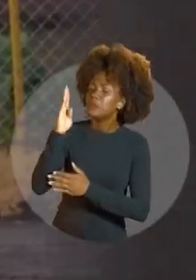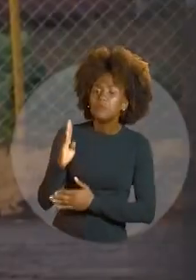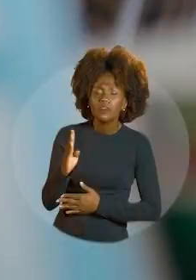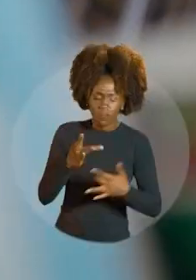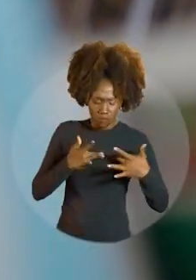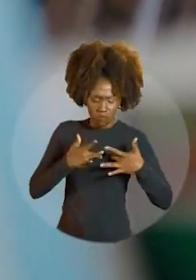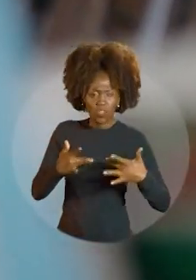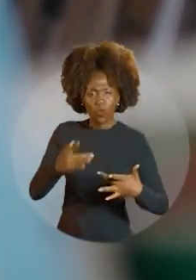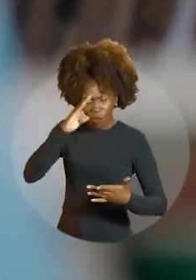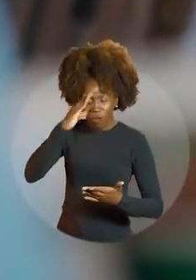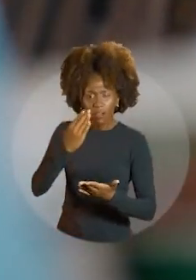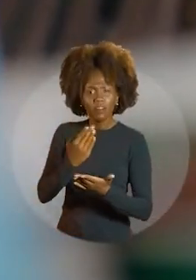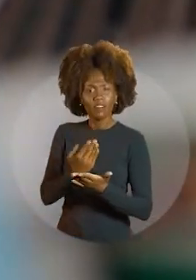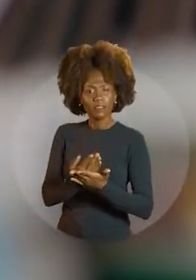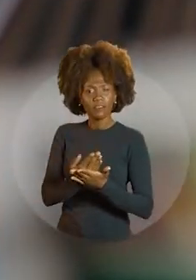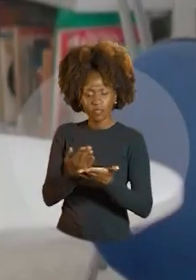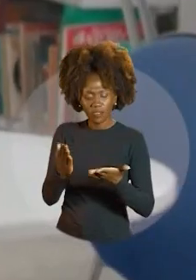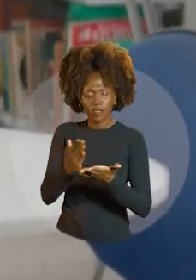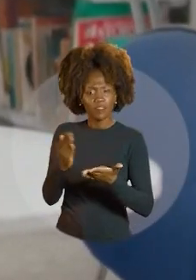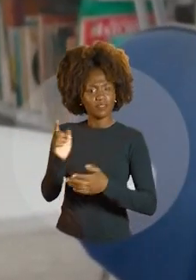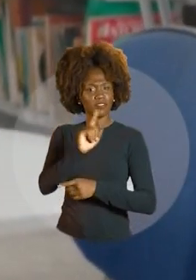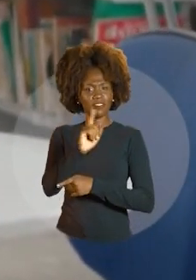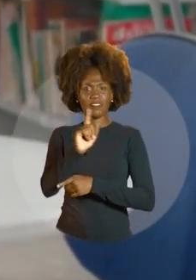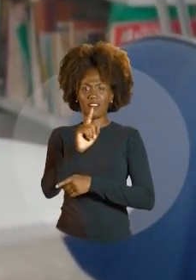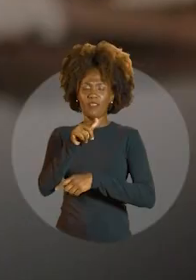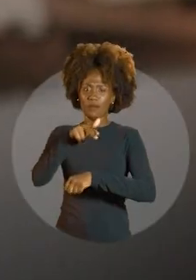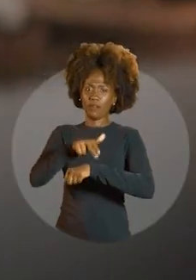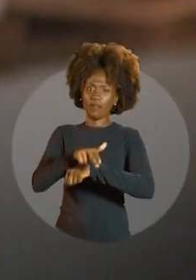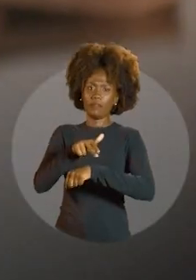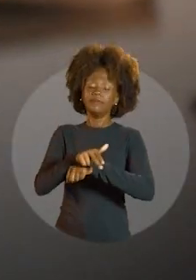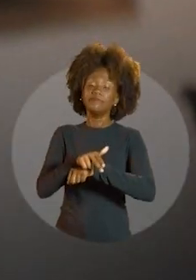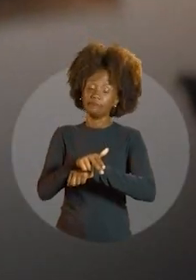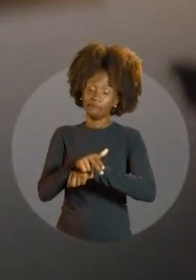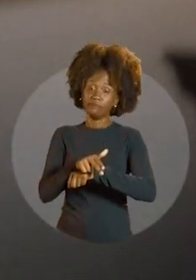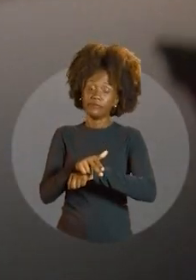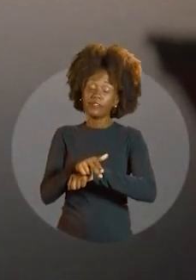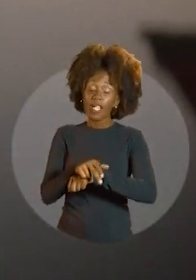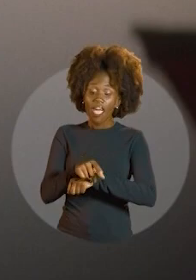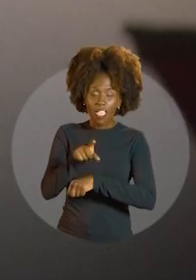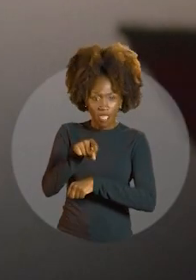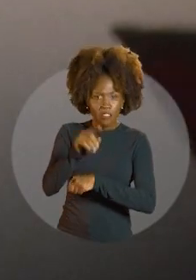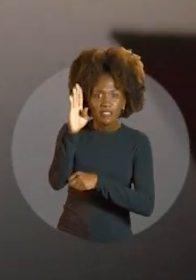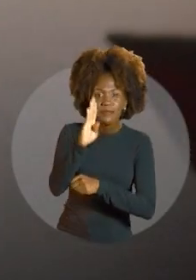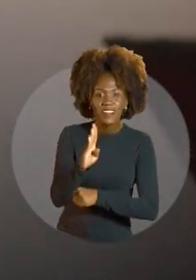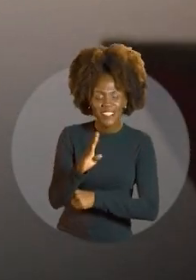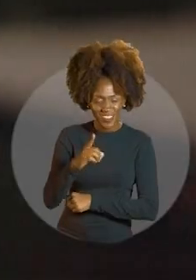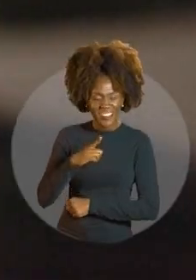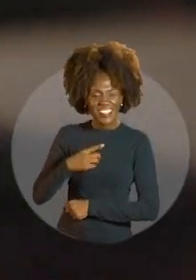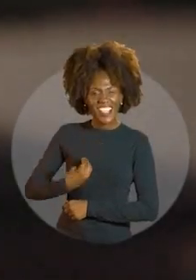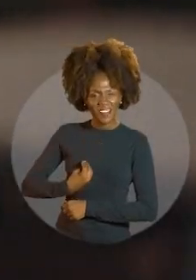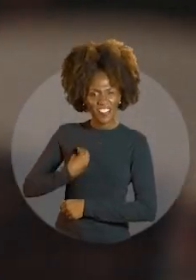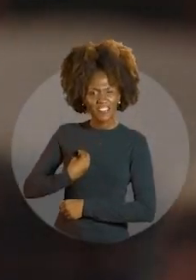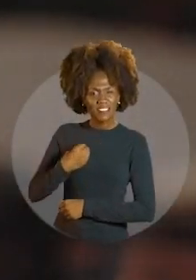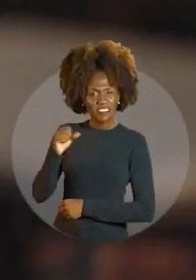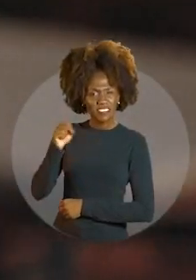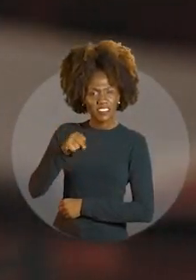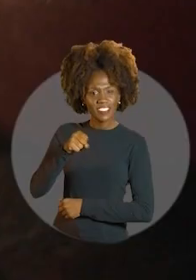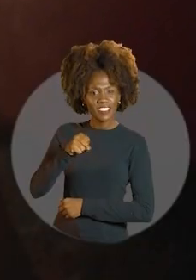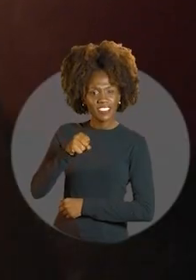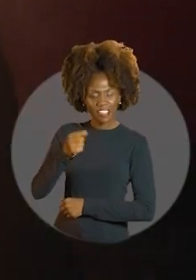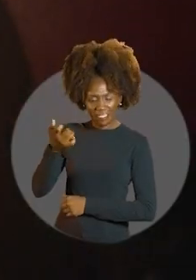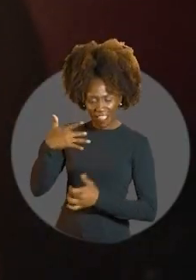solidária que aposta em livros e não em armas? Este Brasil está vivo. Existe e